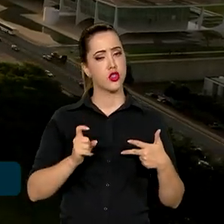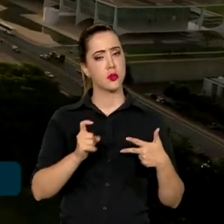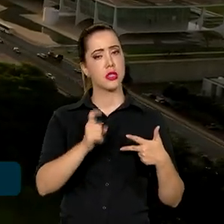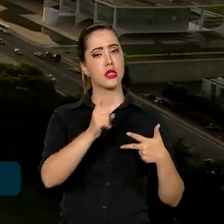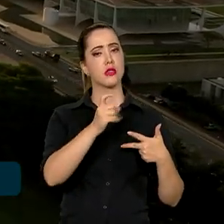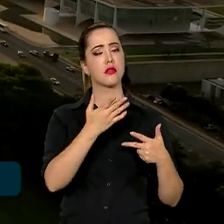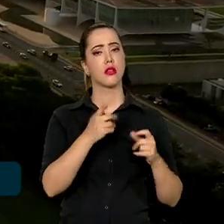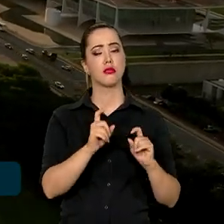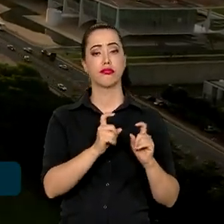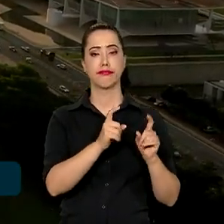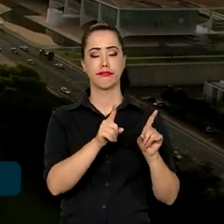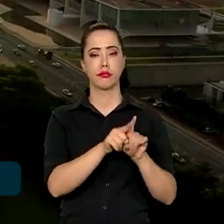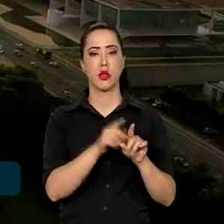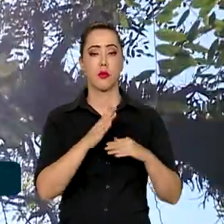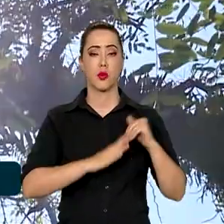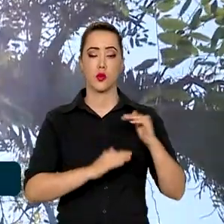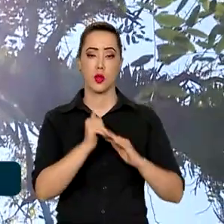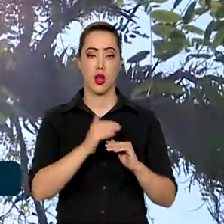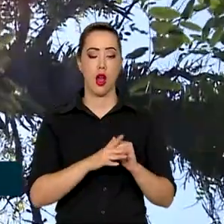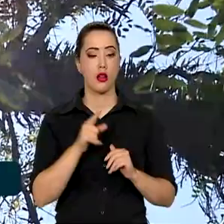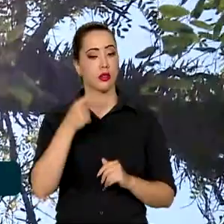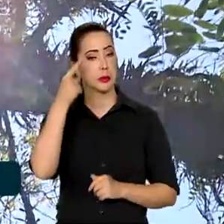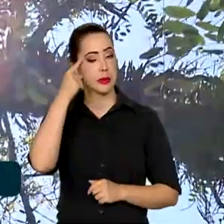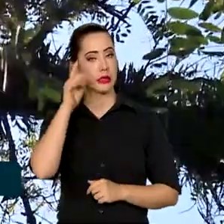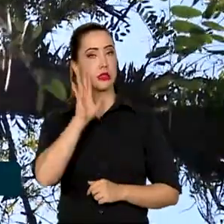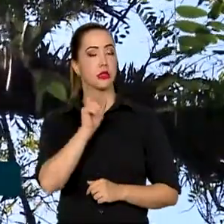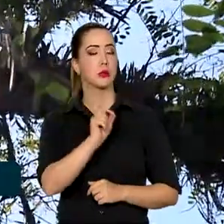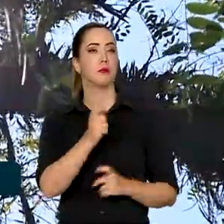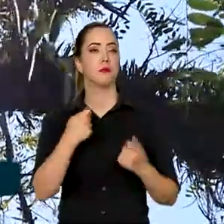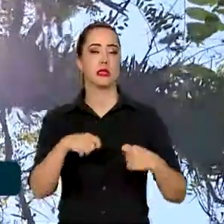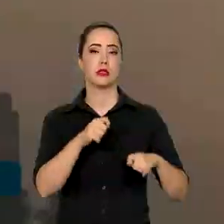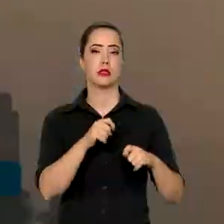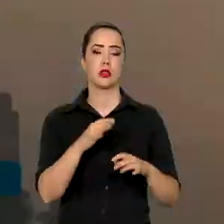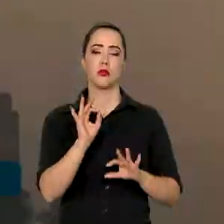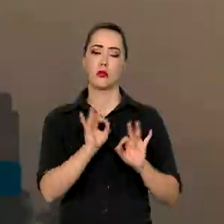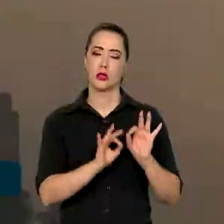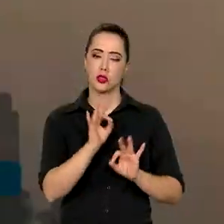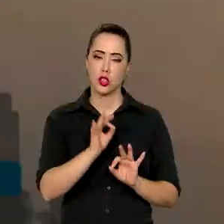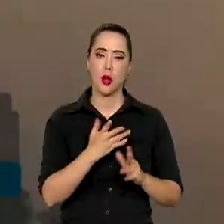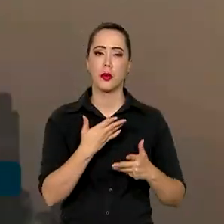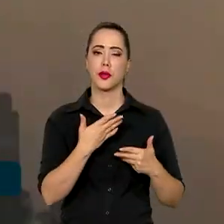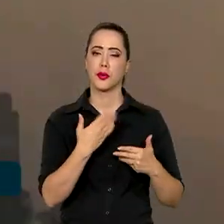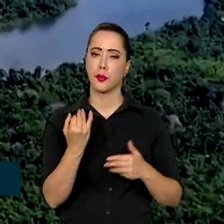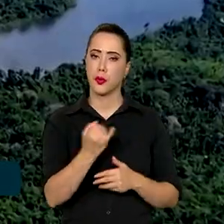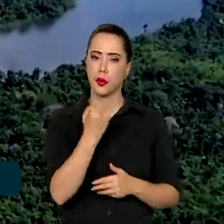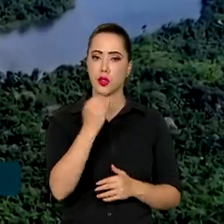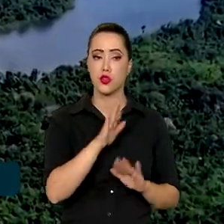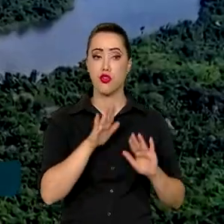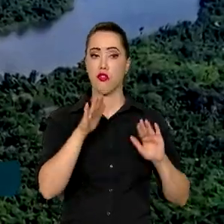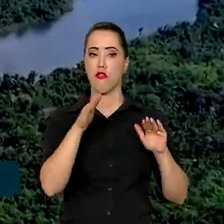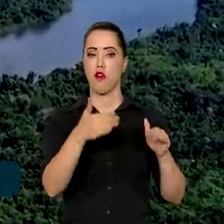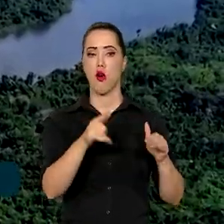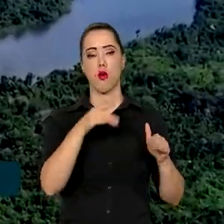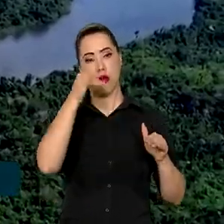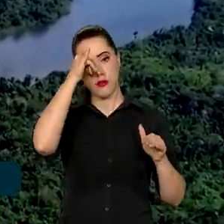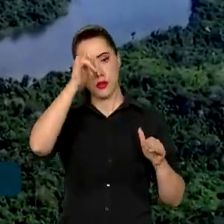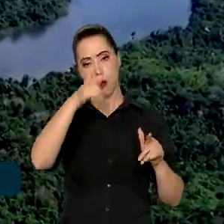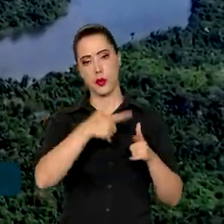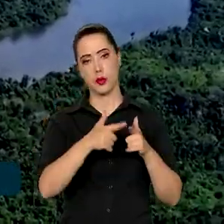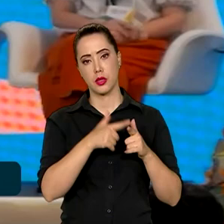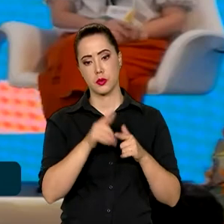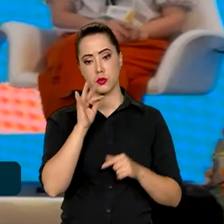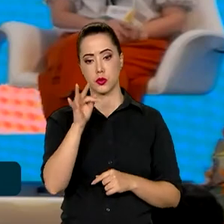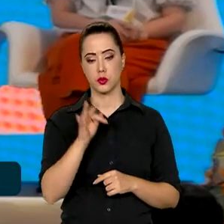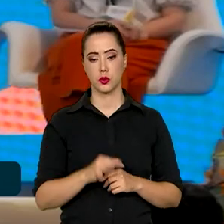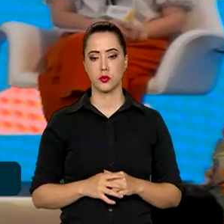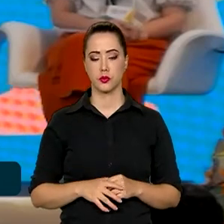públicos e especialistas, é essencial nesse processo que tem como foco a prevenção de desastres.